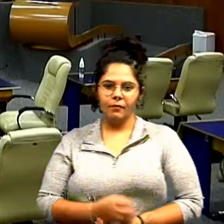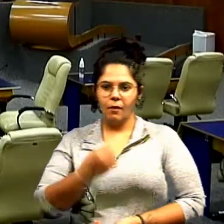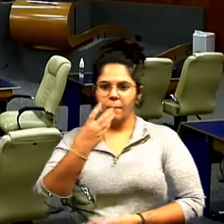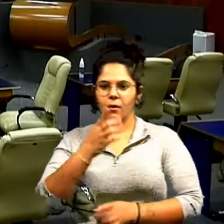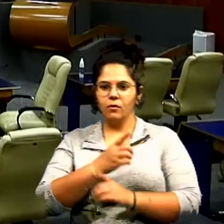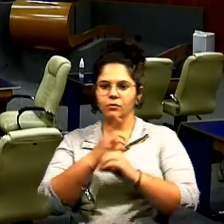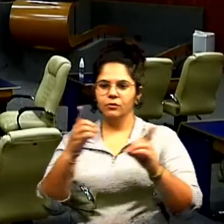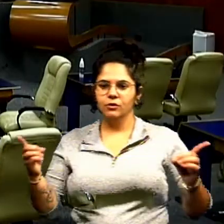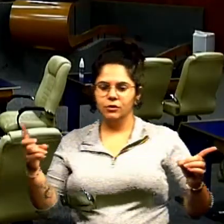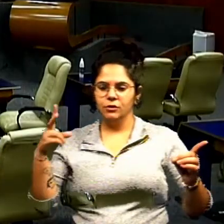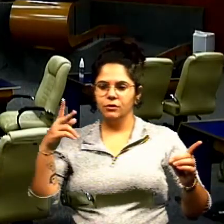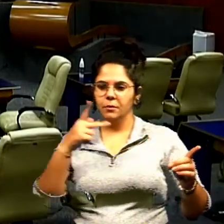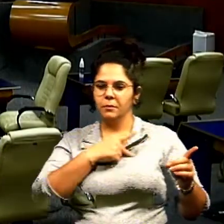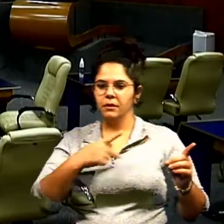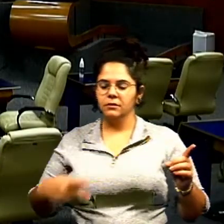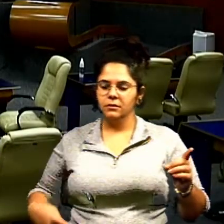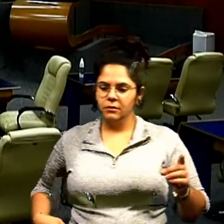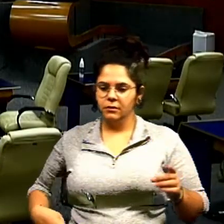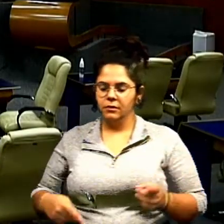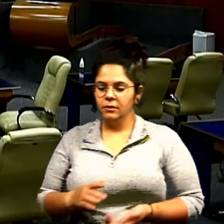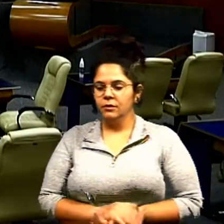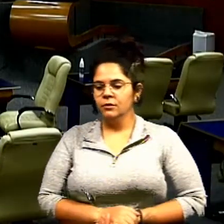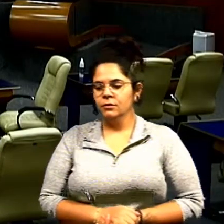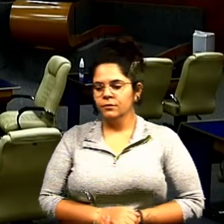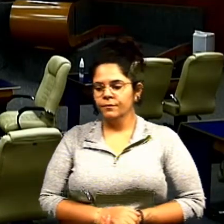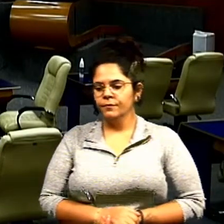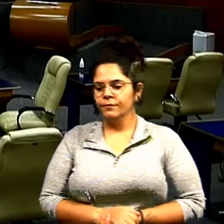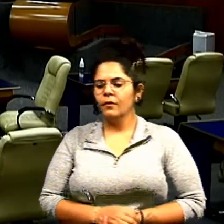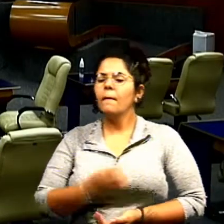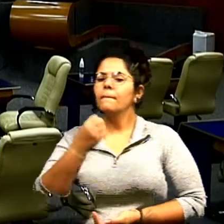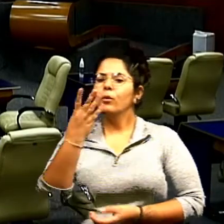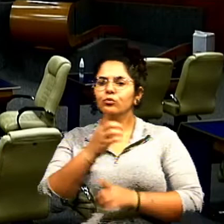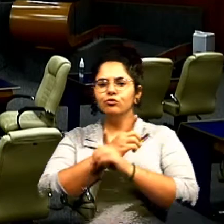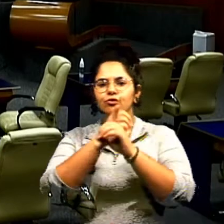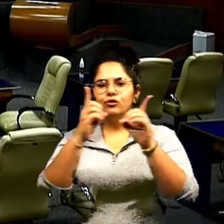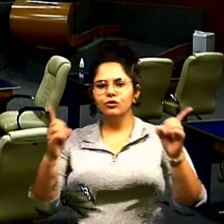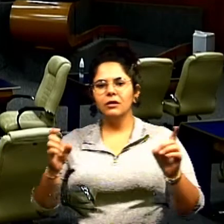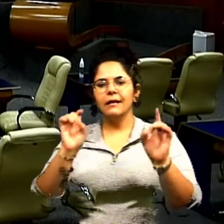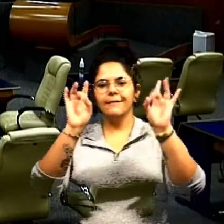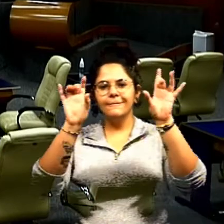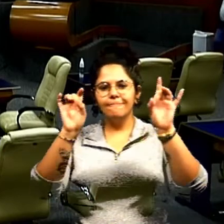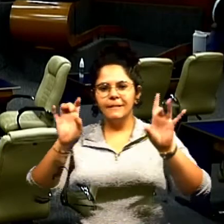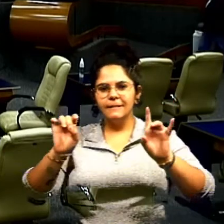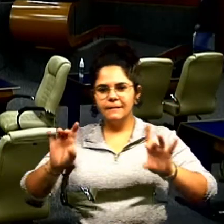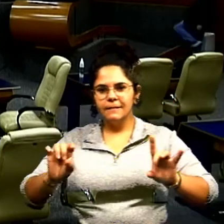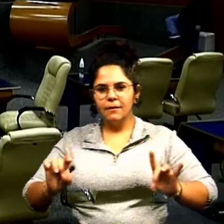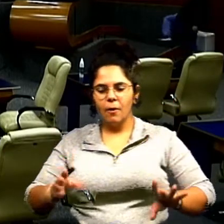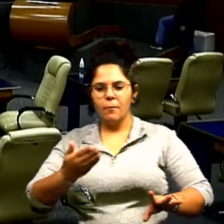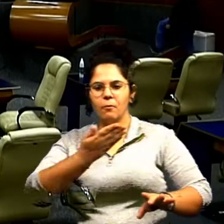Bom dia, presidente Clécio. Presidente, quero desejar aqui um bom dia especial ao meu amigo Luan,